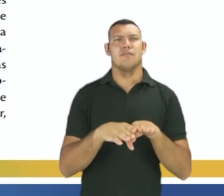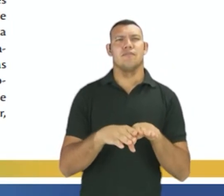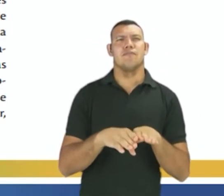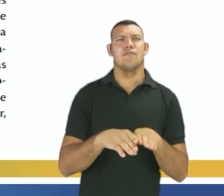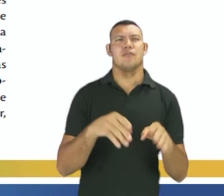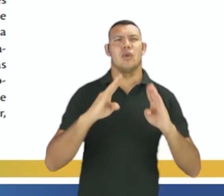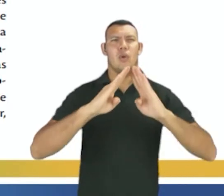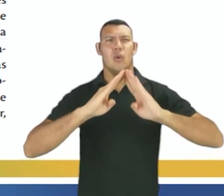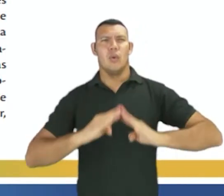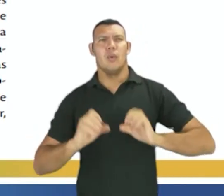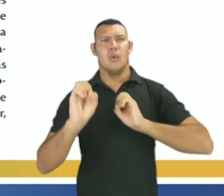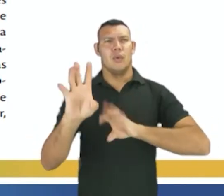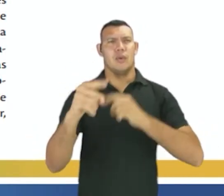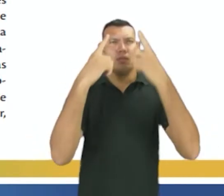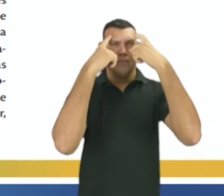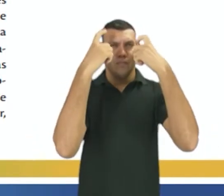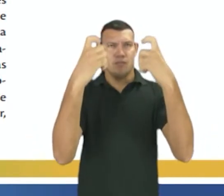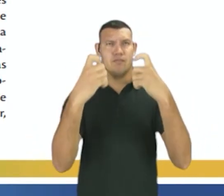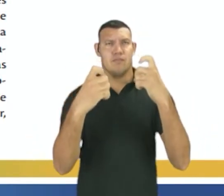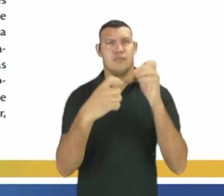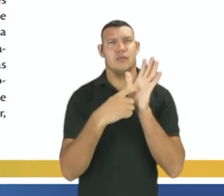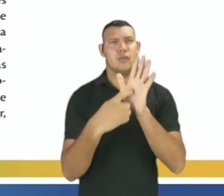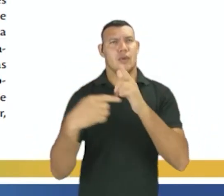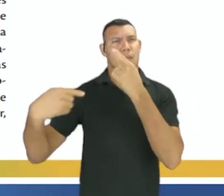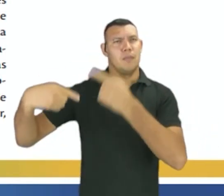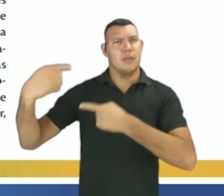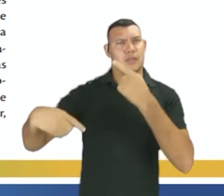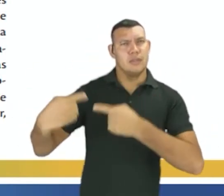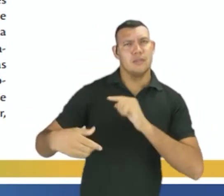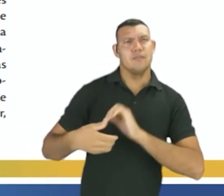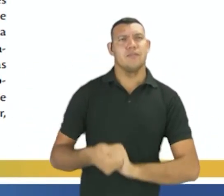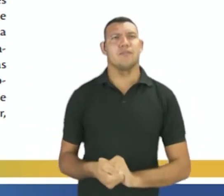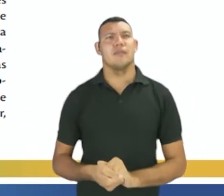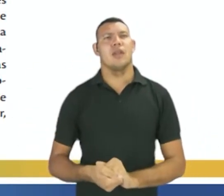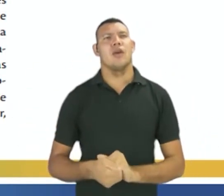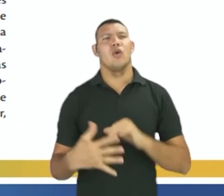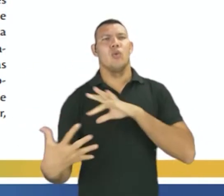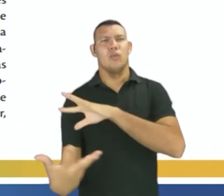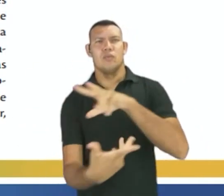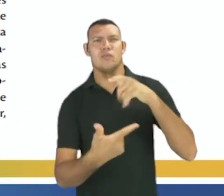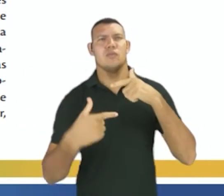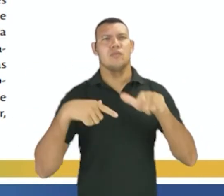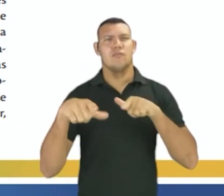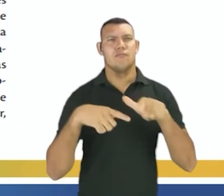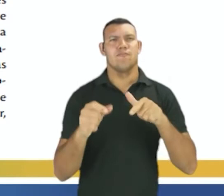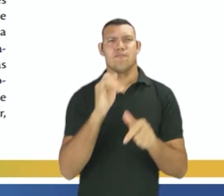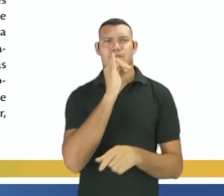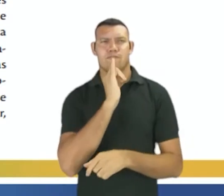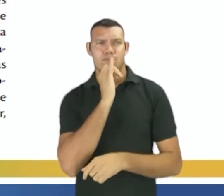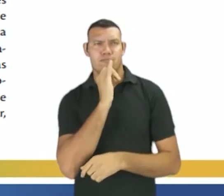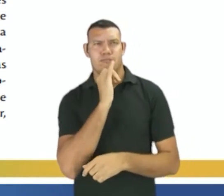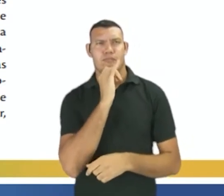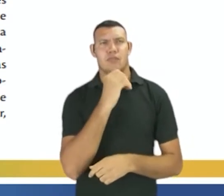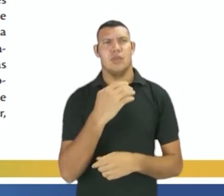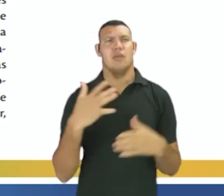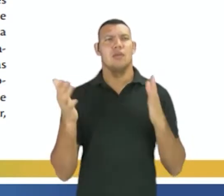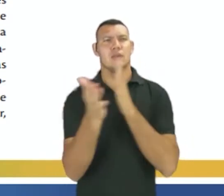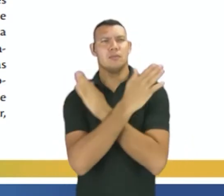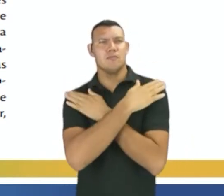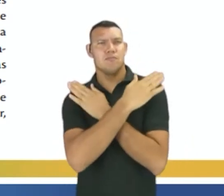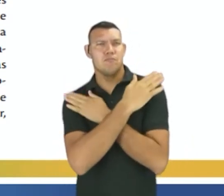força de trabalho e a proporção de trabalhadores sem vínculos formais atingem mais fortemente a população preta ou parda.